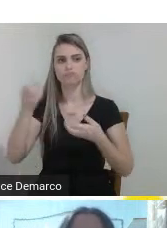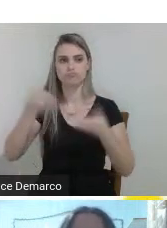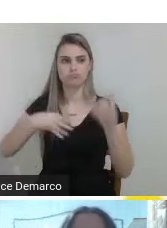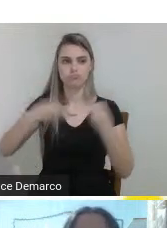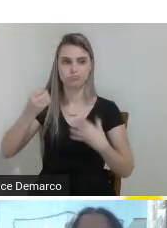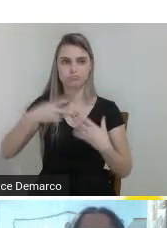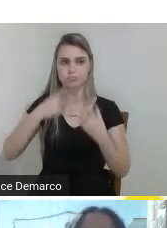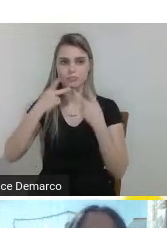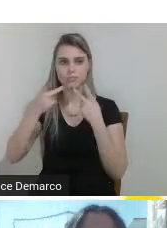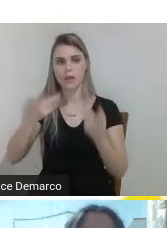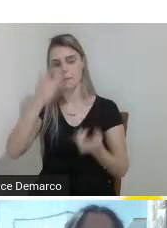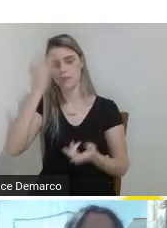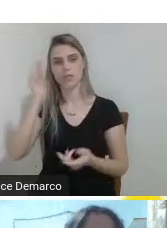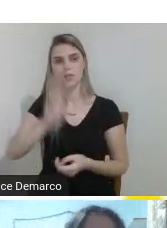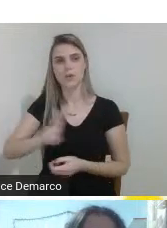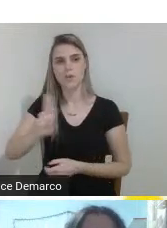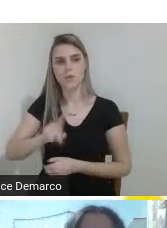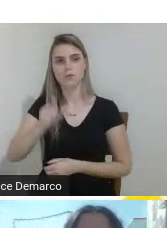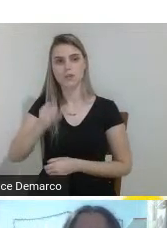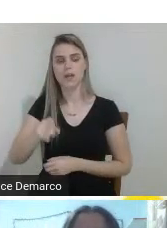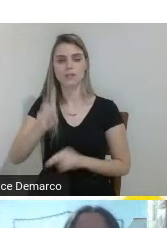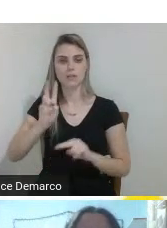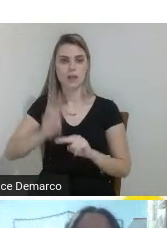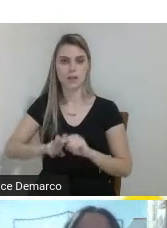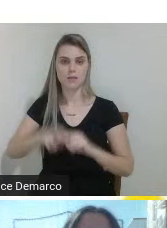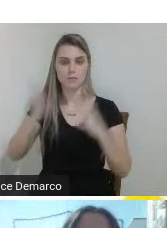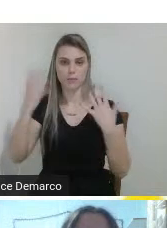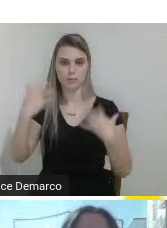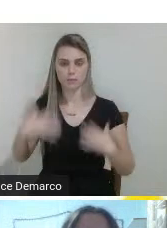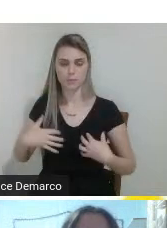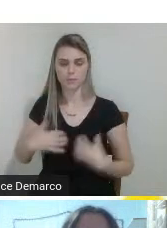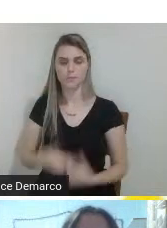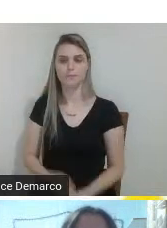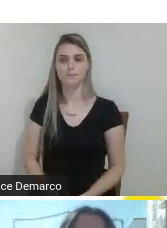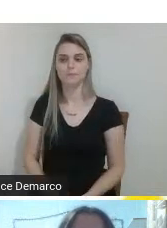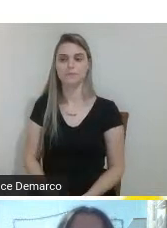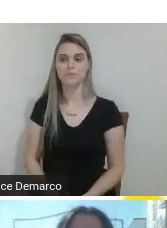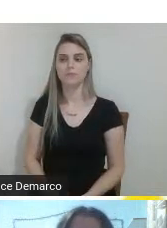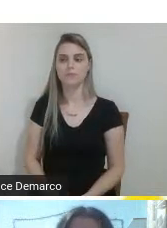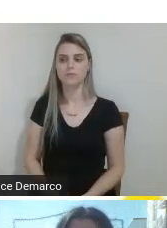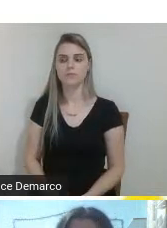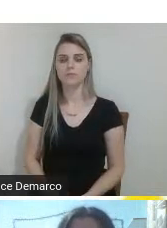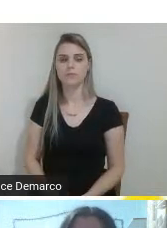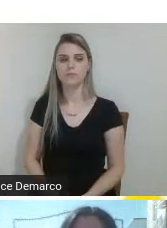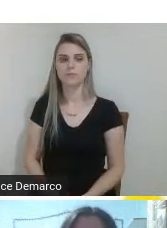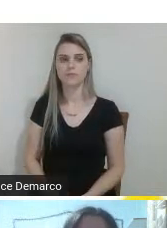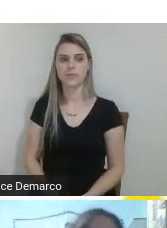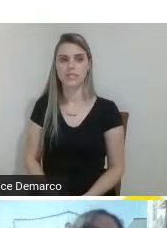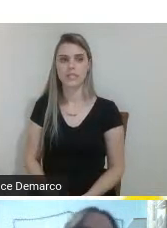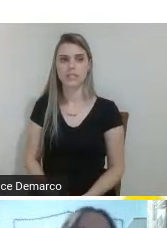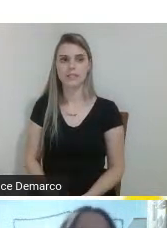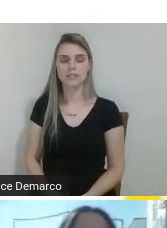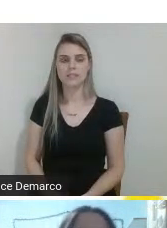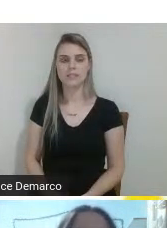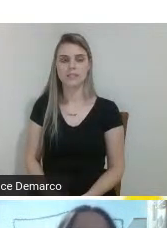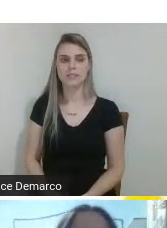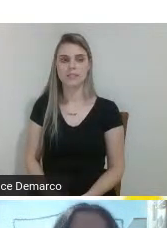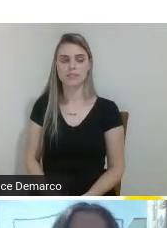pessoas que fazem o uso desse tipo de cadeira e pegou mais